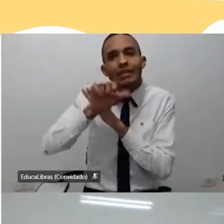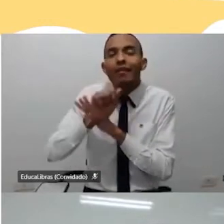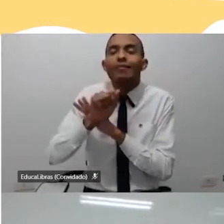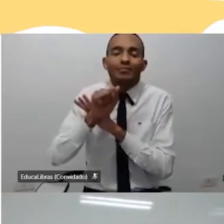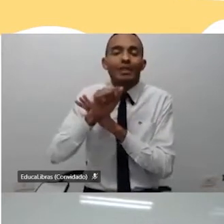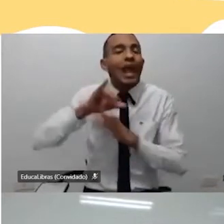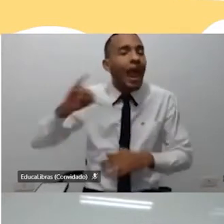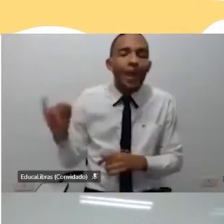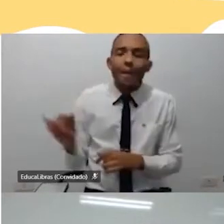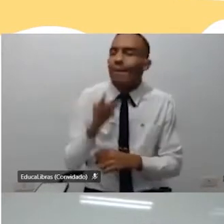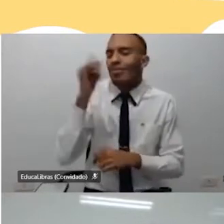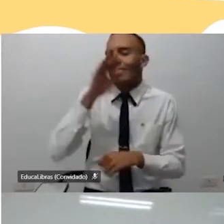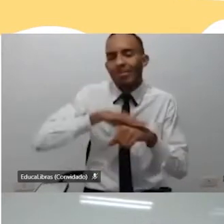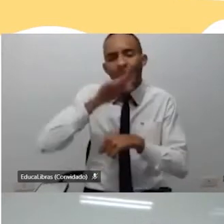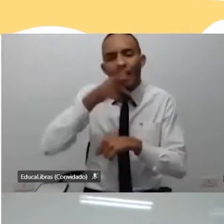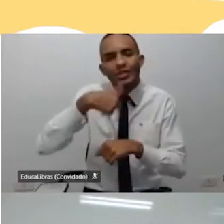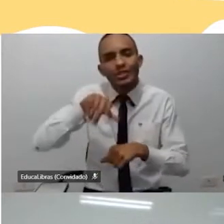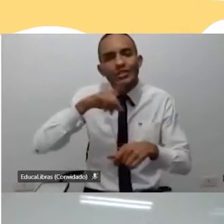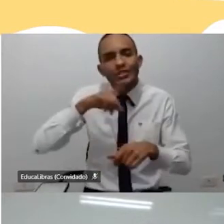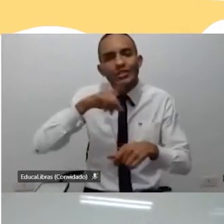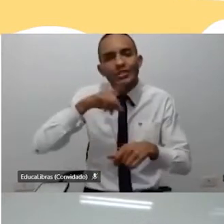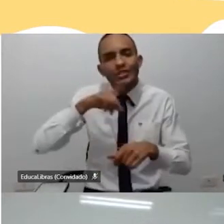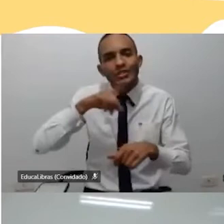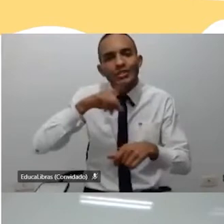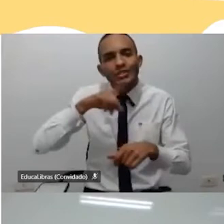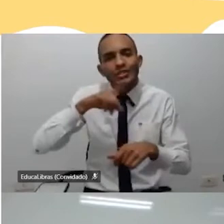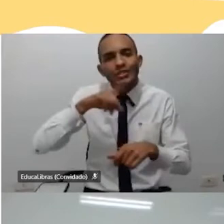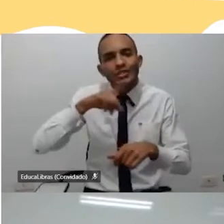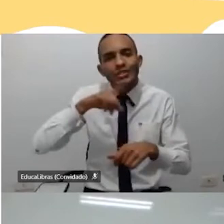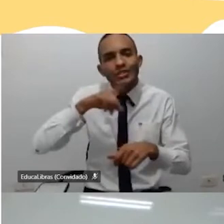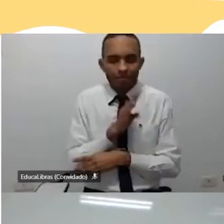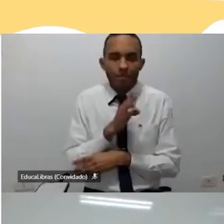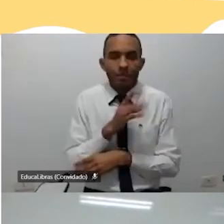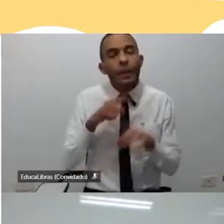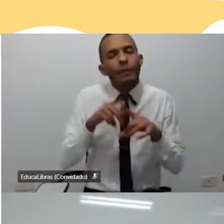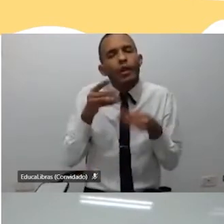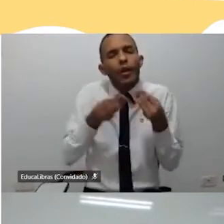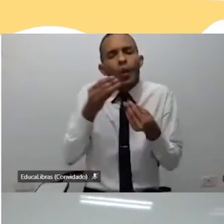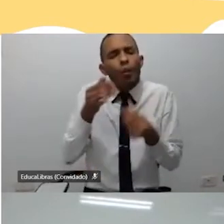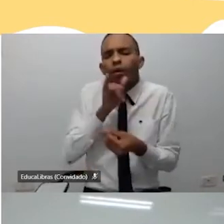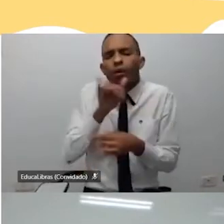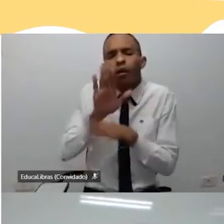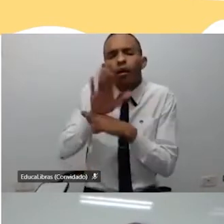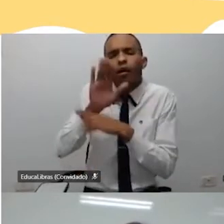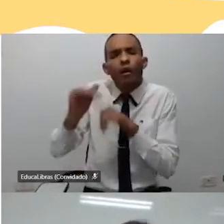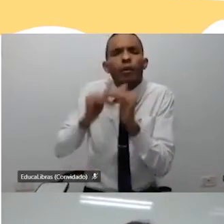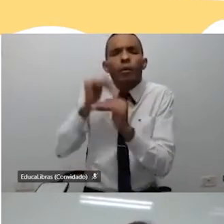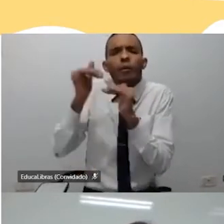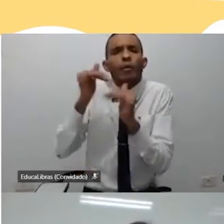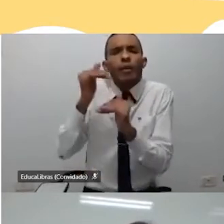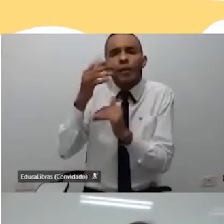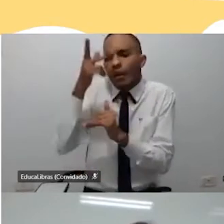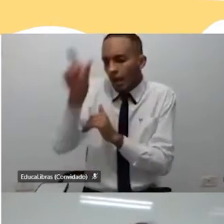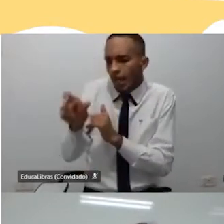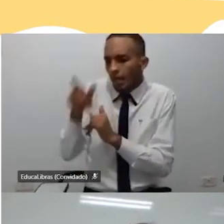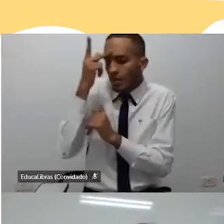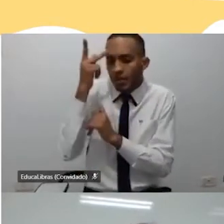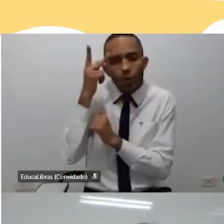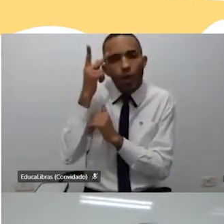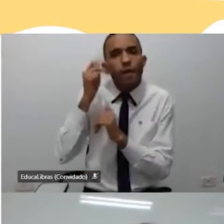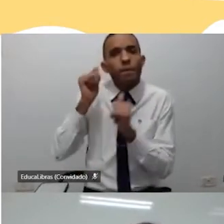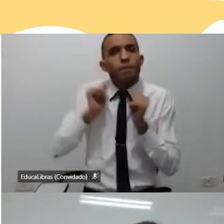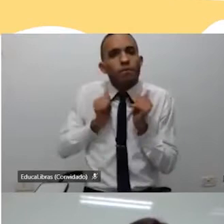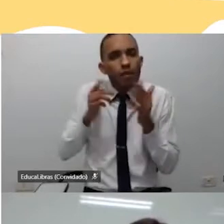fundamental para a gente manter a democracia do país. Mas como é que a gente desenvolve um cidadão ativo,